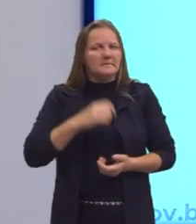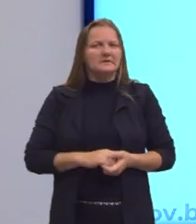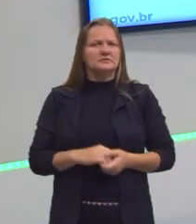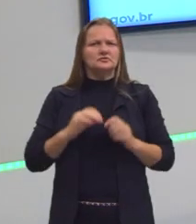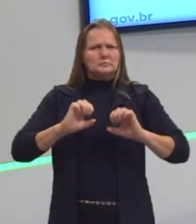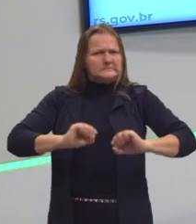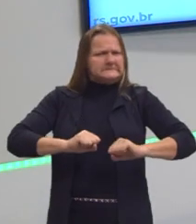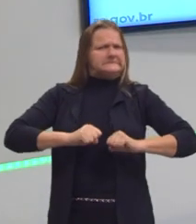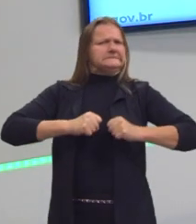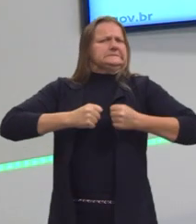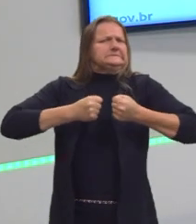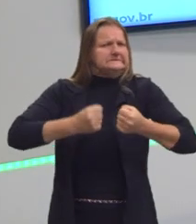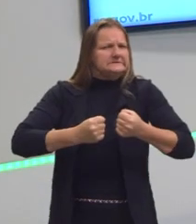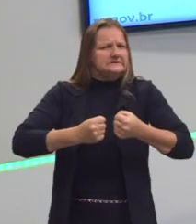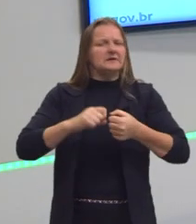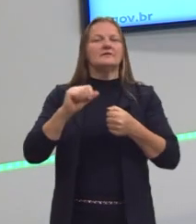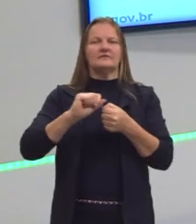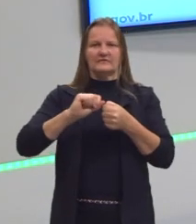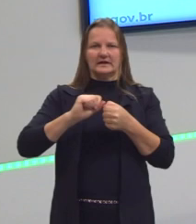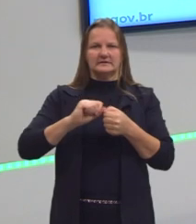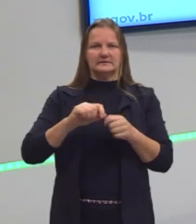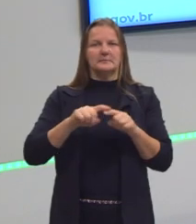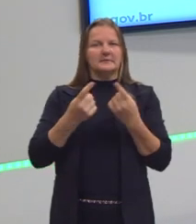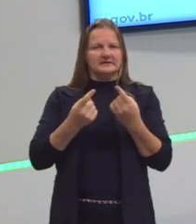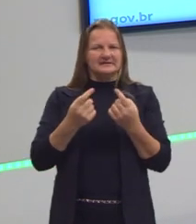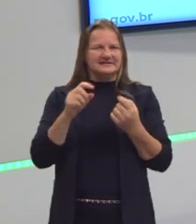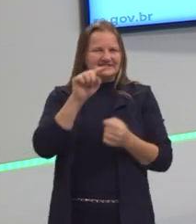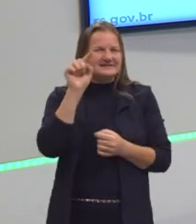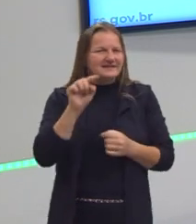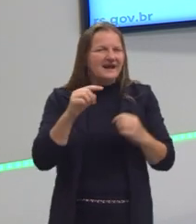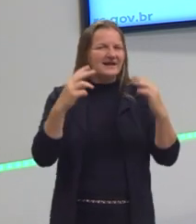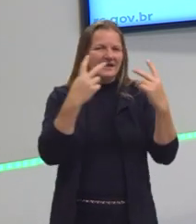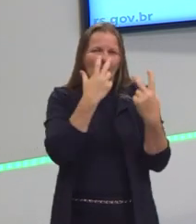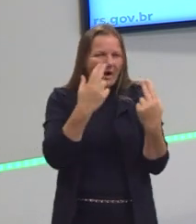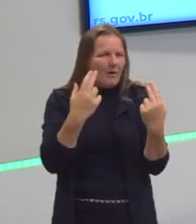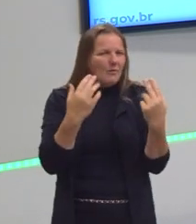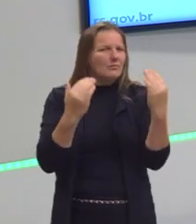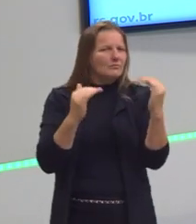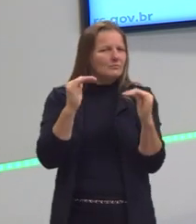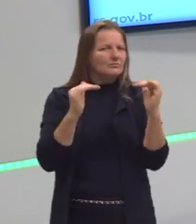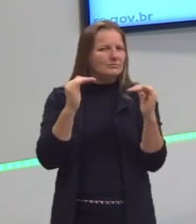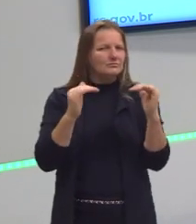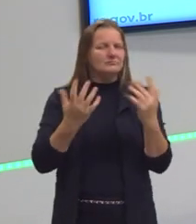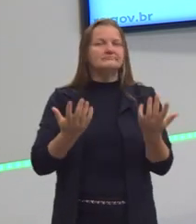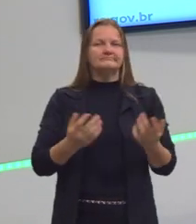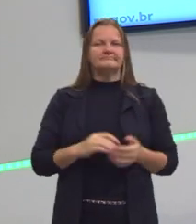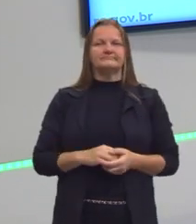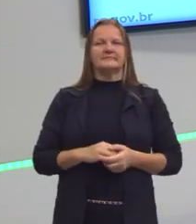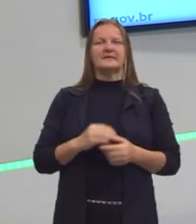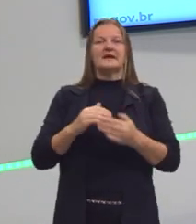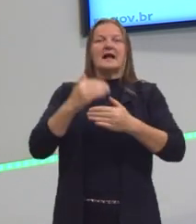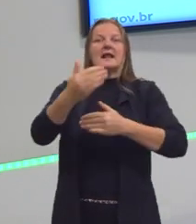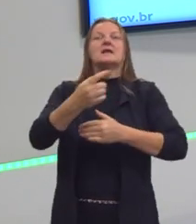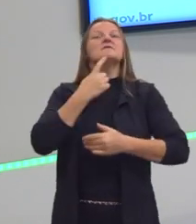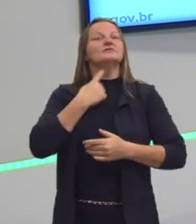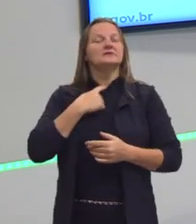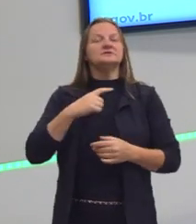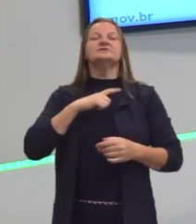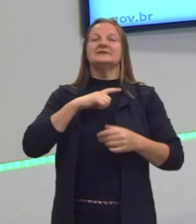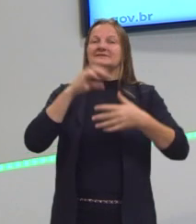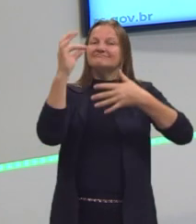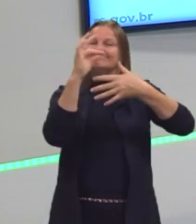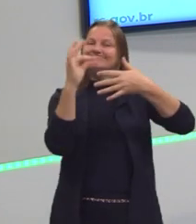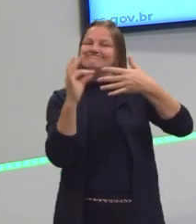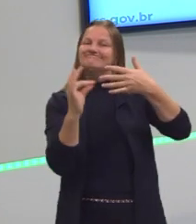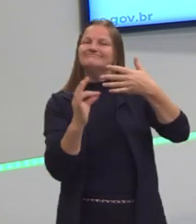nossos esforços naquilo que a gente faz. Mas vamos tentar entender que, além da nossa vontade, há uma série